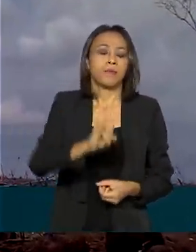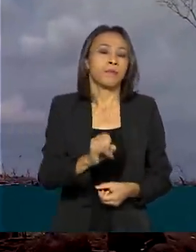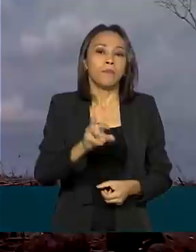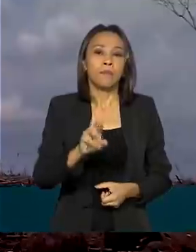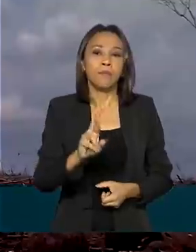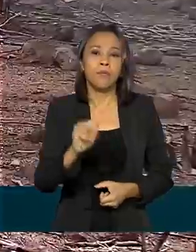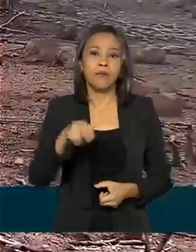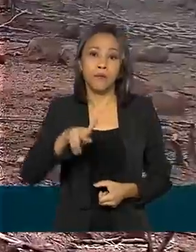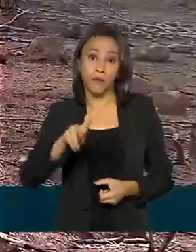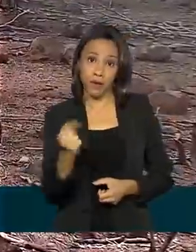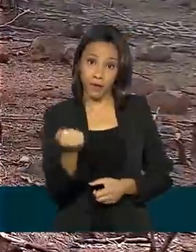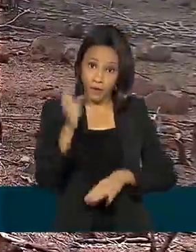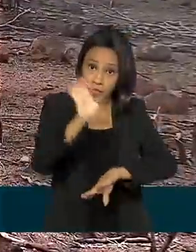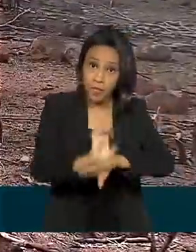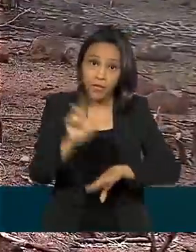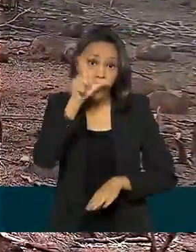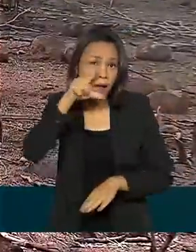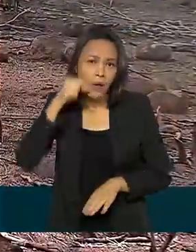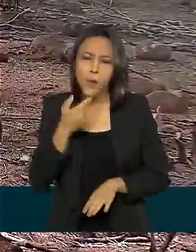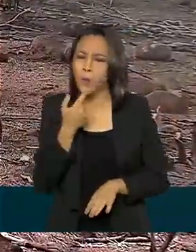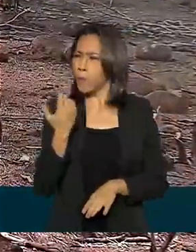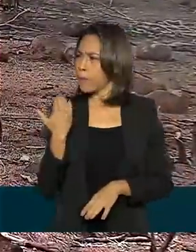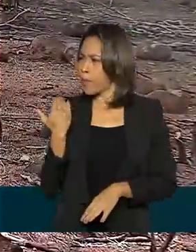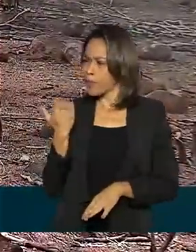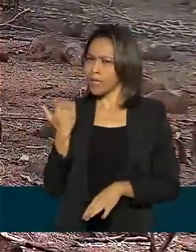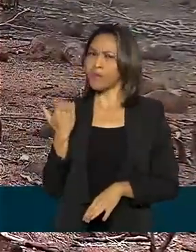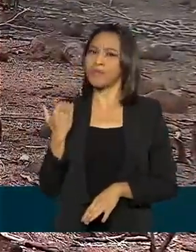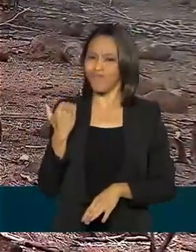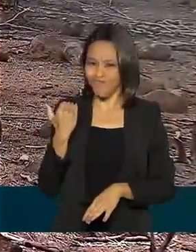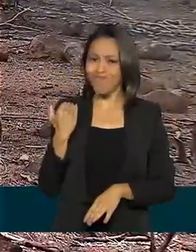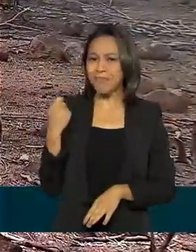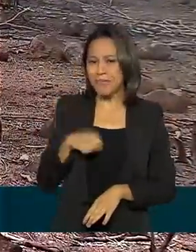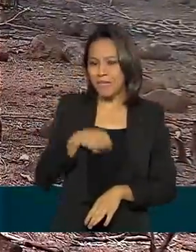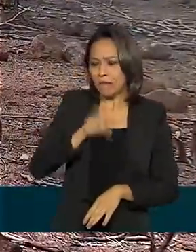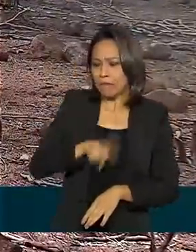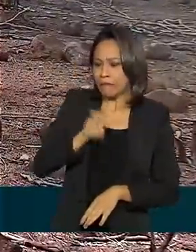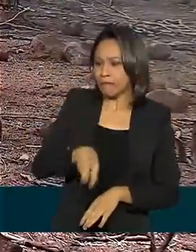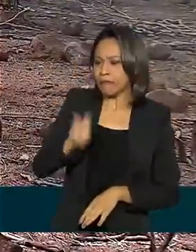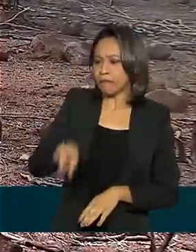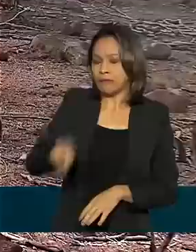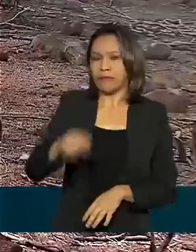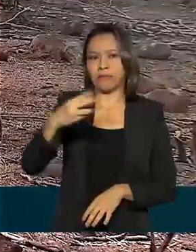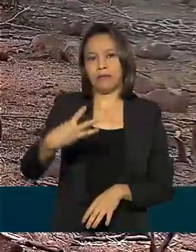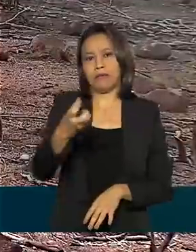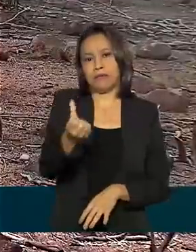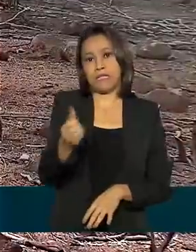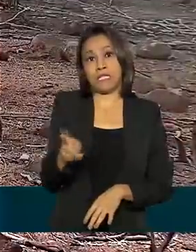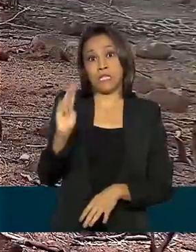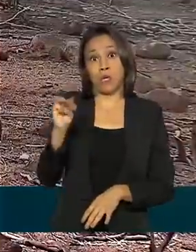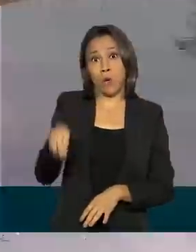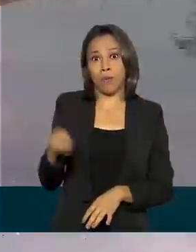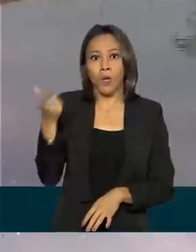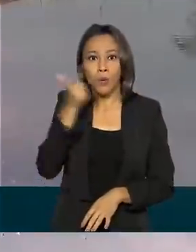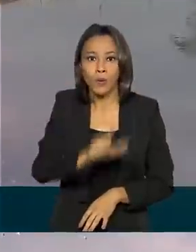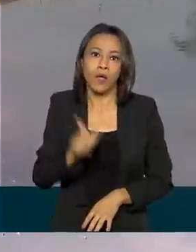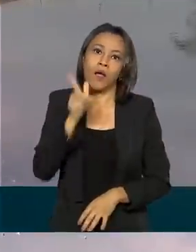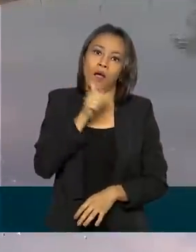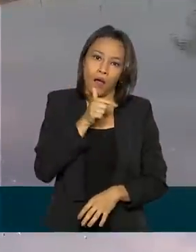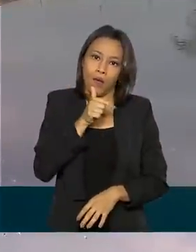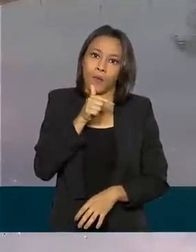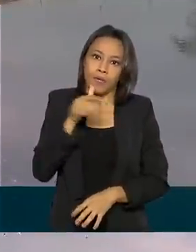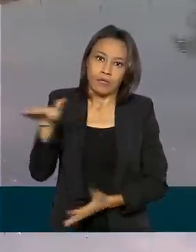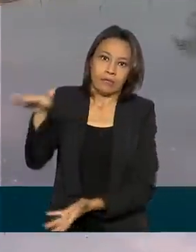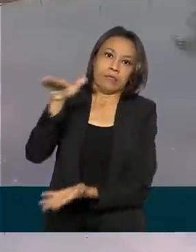sertão de Alagoas. Até bem pouco tempo atrás, ele precisava andar 36 quilômetros para conseguir água. Uma